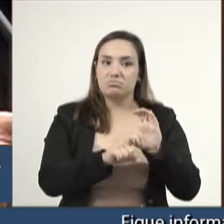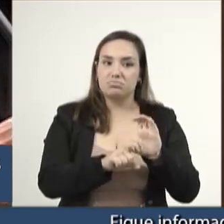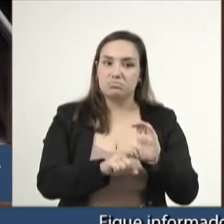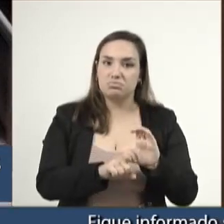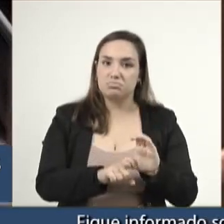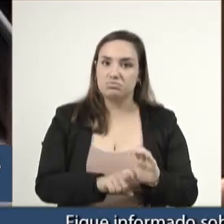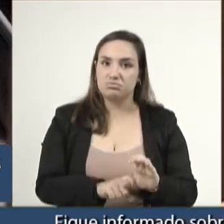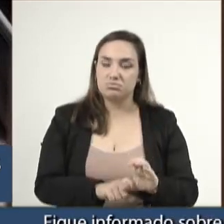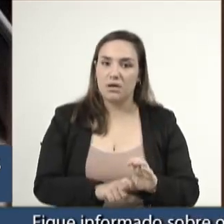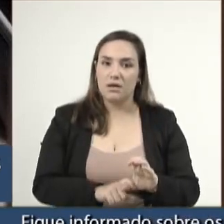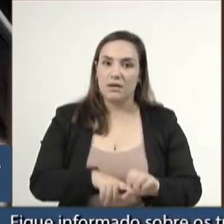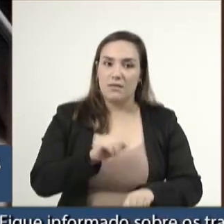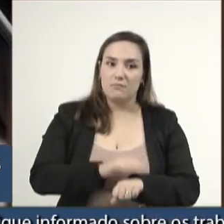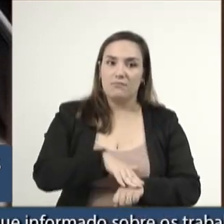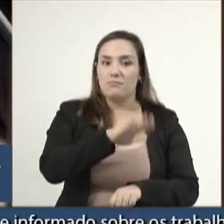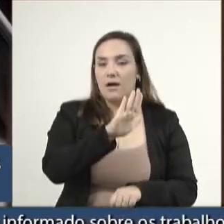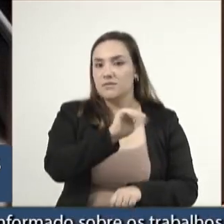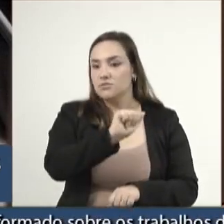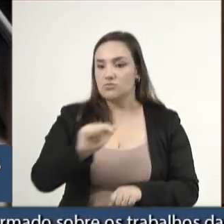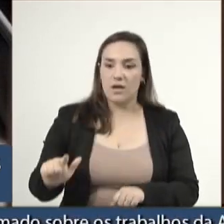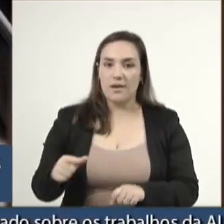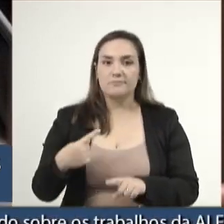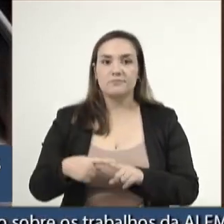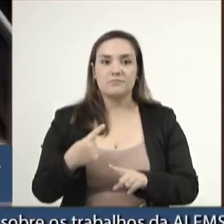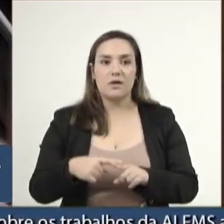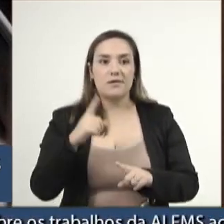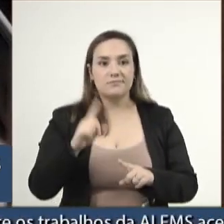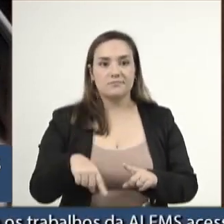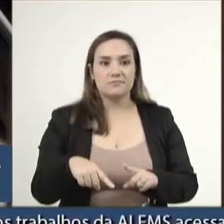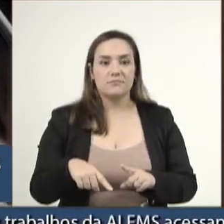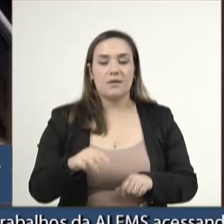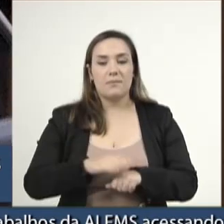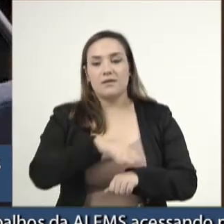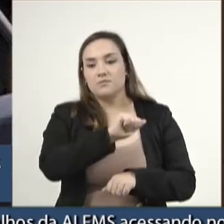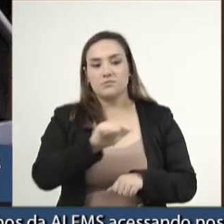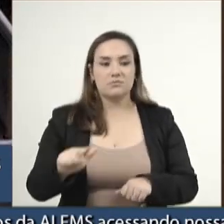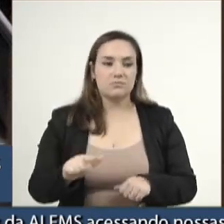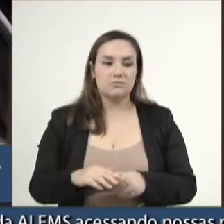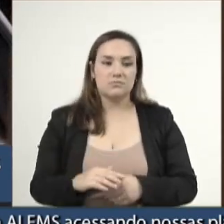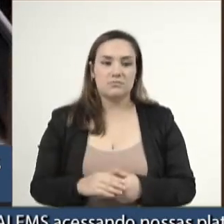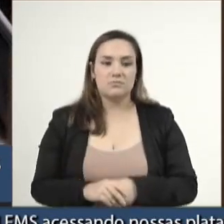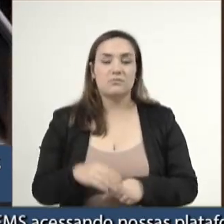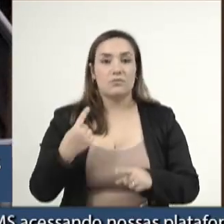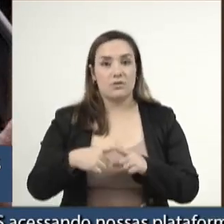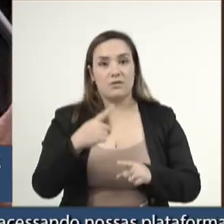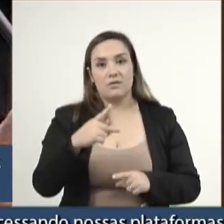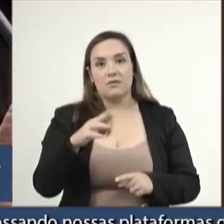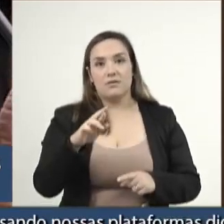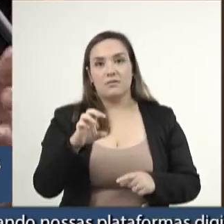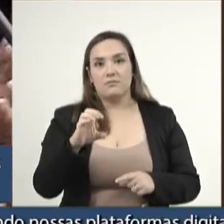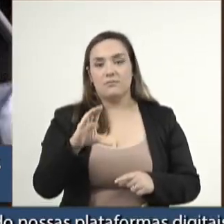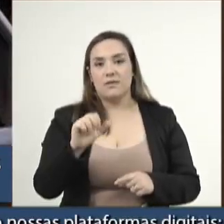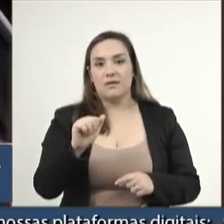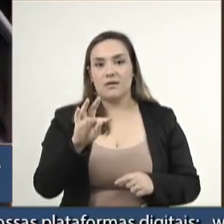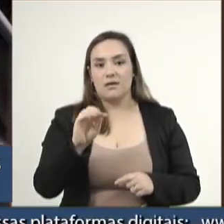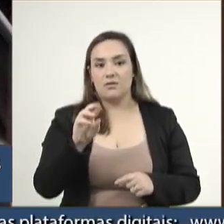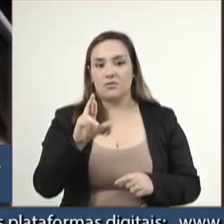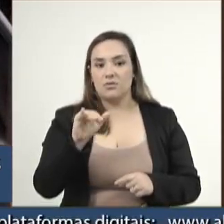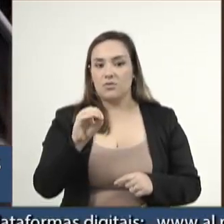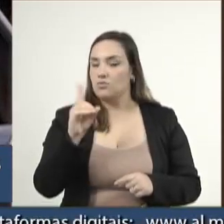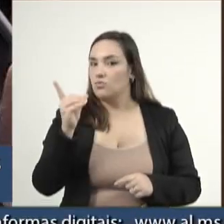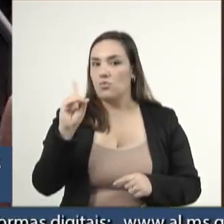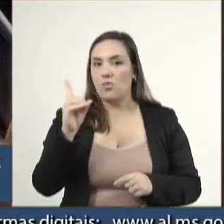orçamentário, que é 230 bilhões do que pagou. Porque é precatório, não há dívida do